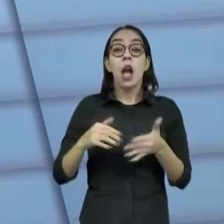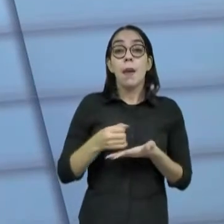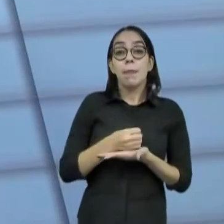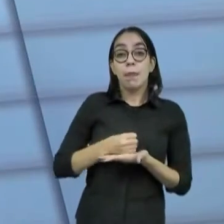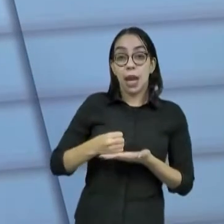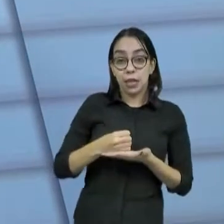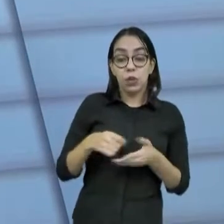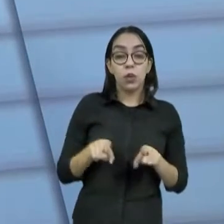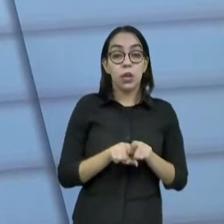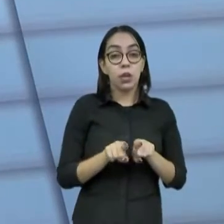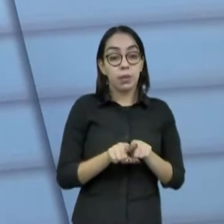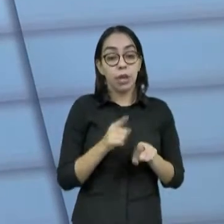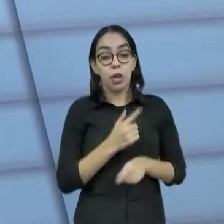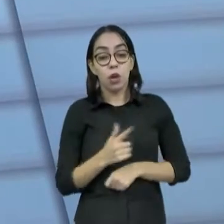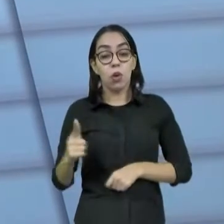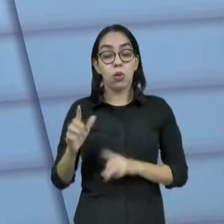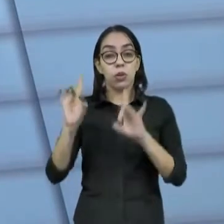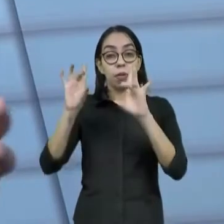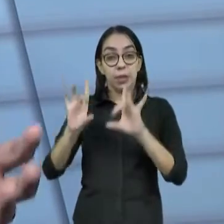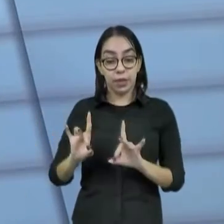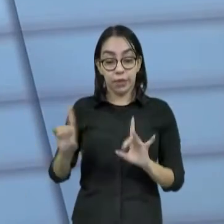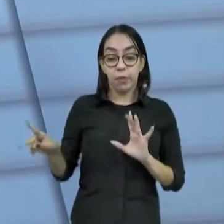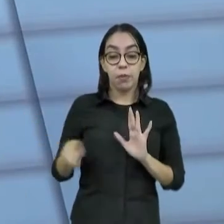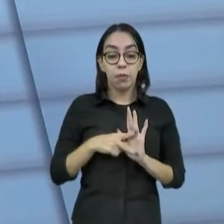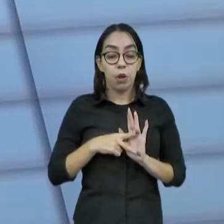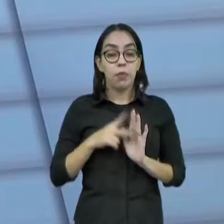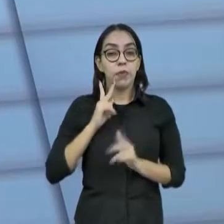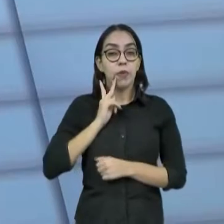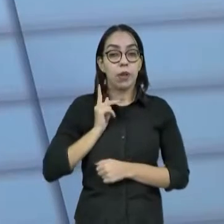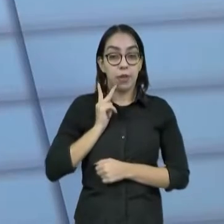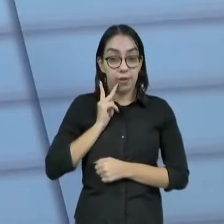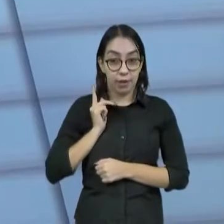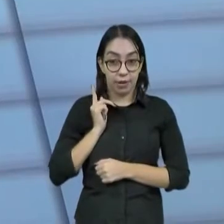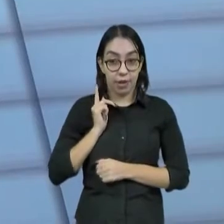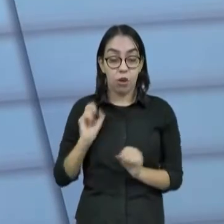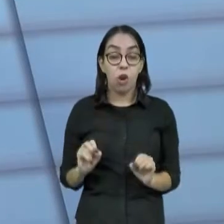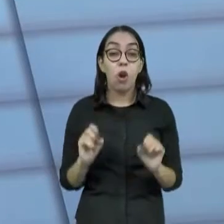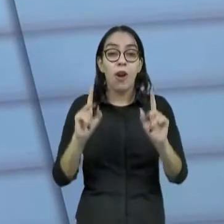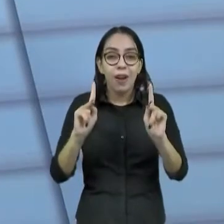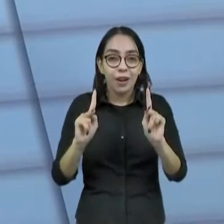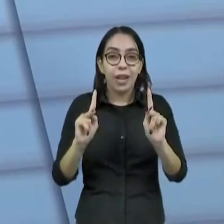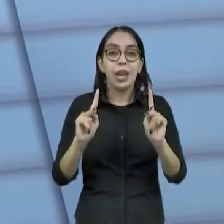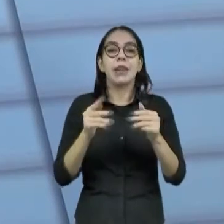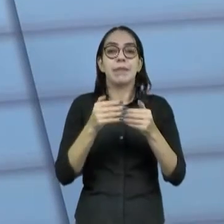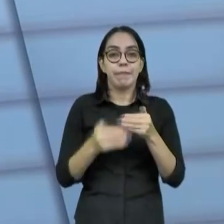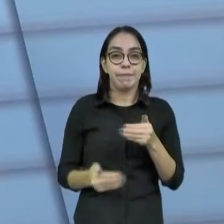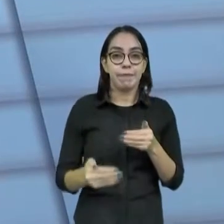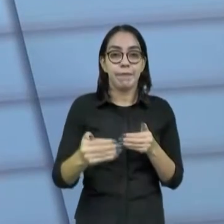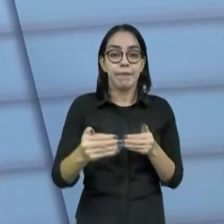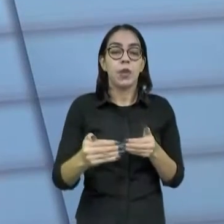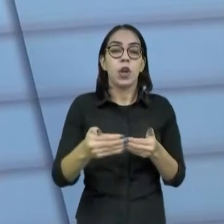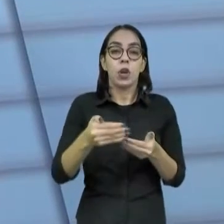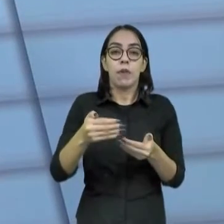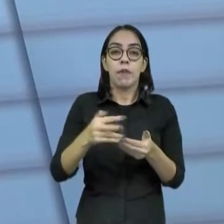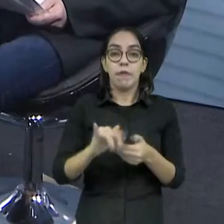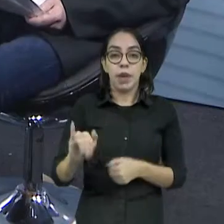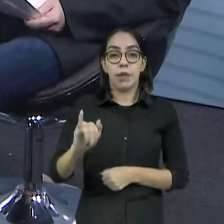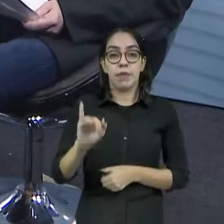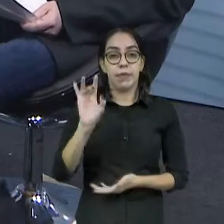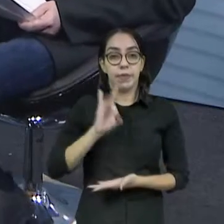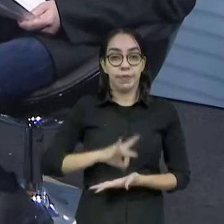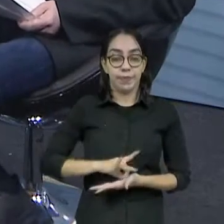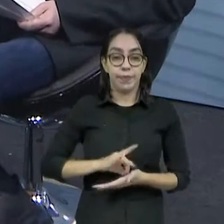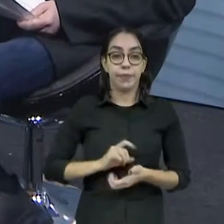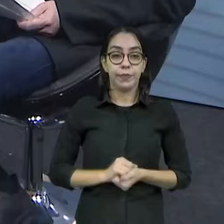plano de ação específico voltado para Fortaleza. A partir da criação desse plano de ação, a gente inicia as ações de fato. Essas pessoas que vocês estão aí